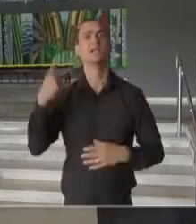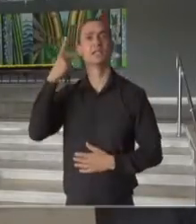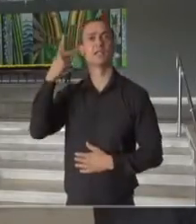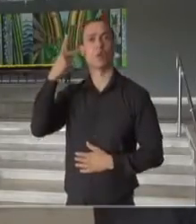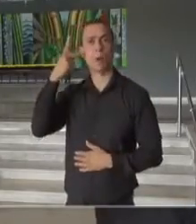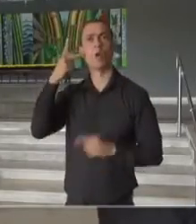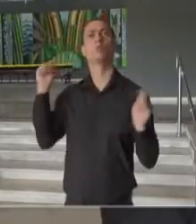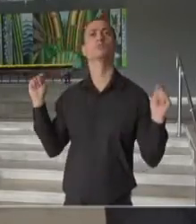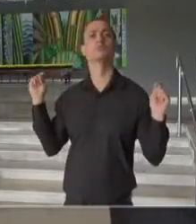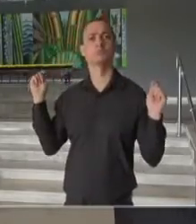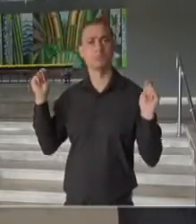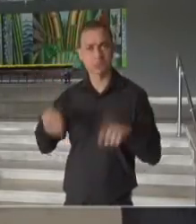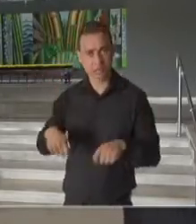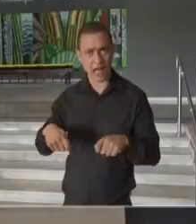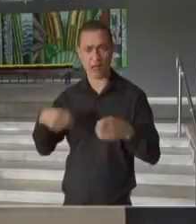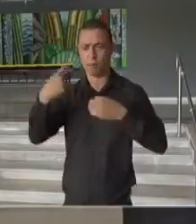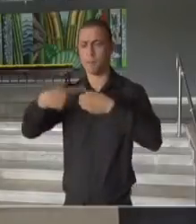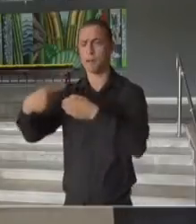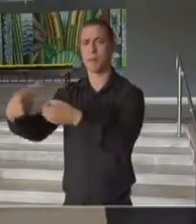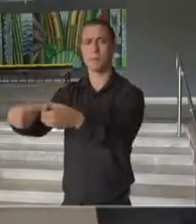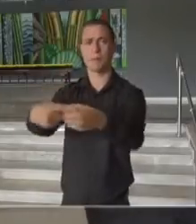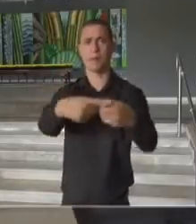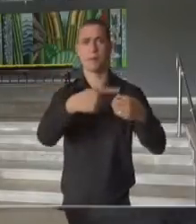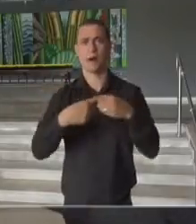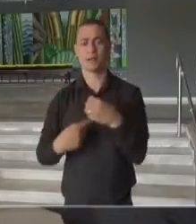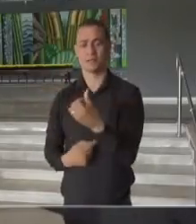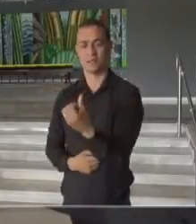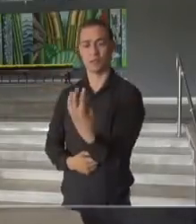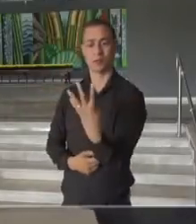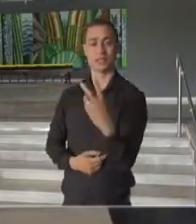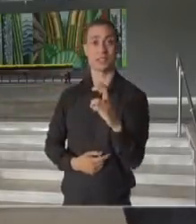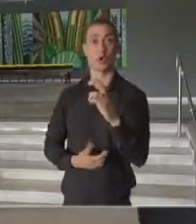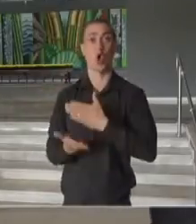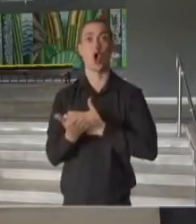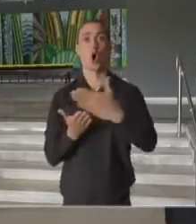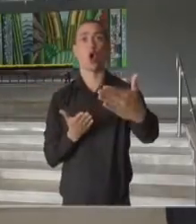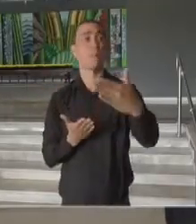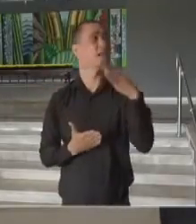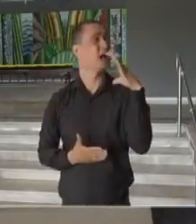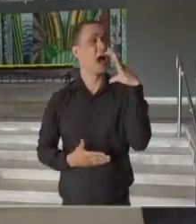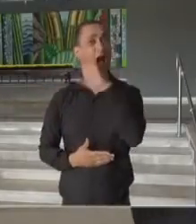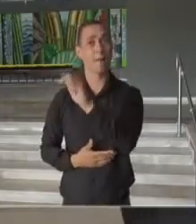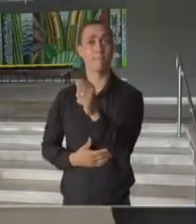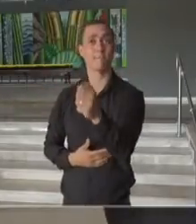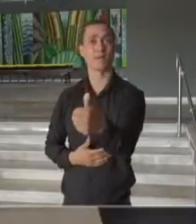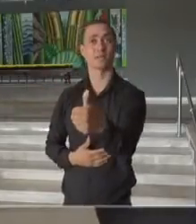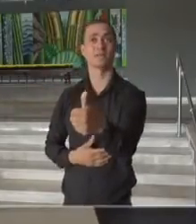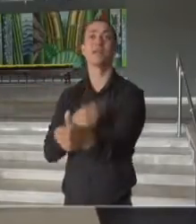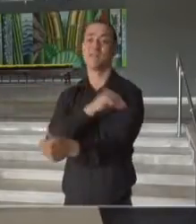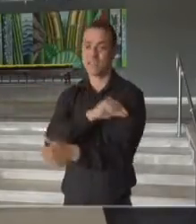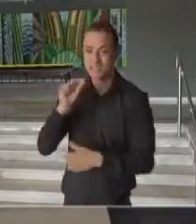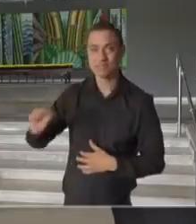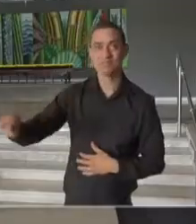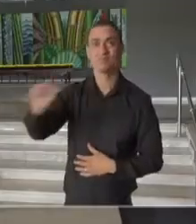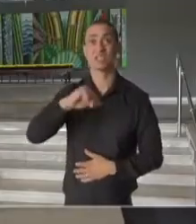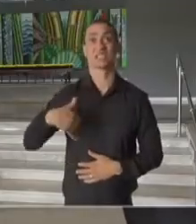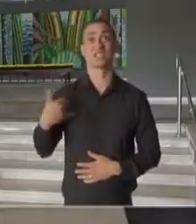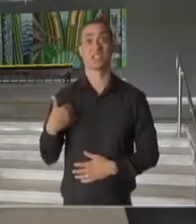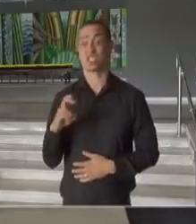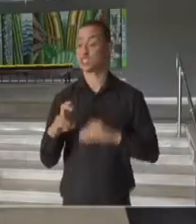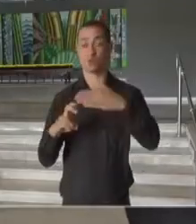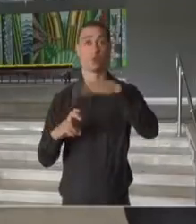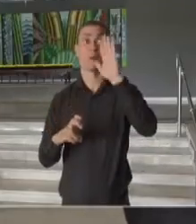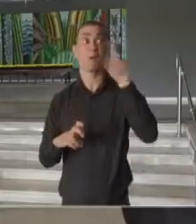condição, com 645 municípios, para iniciar imediatamente a vacinação dessa